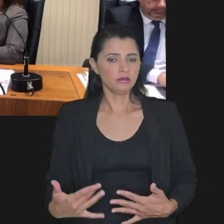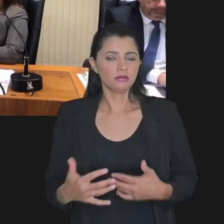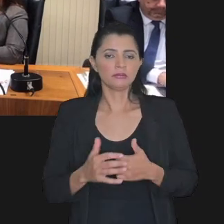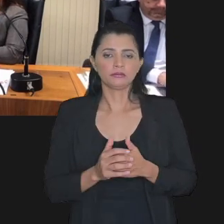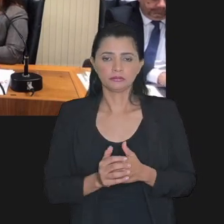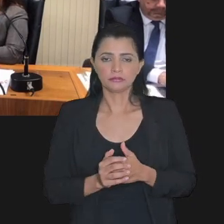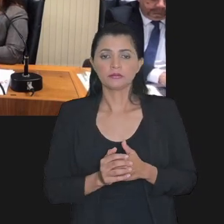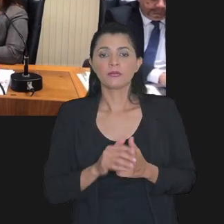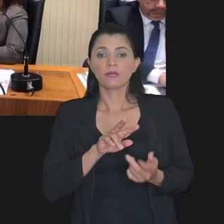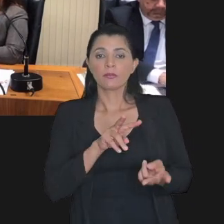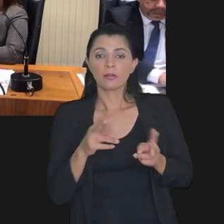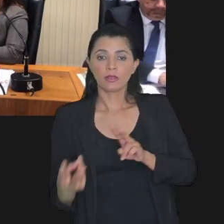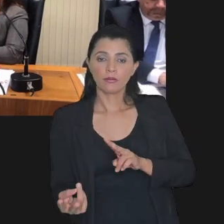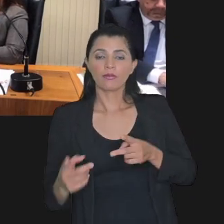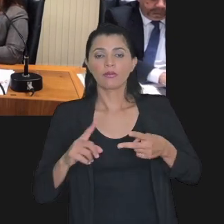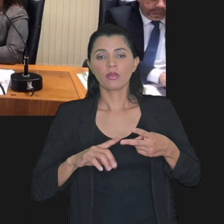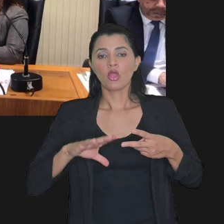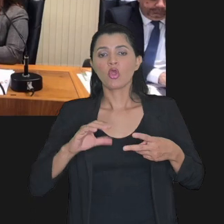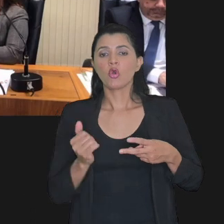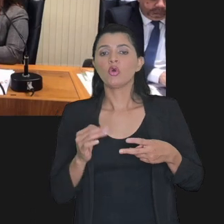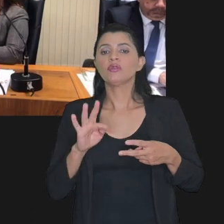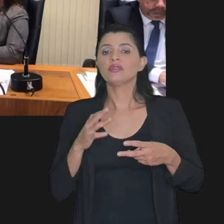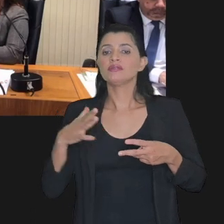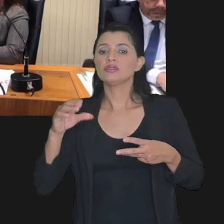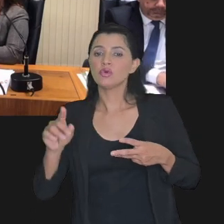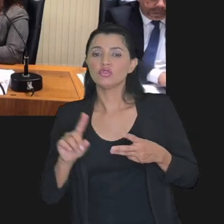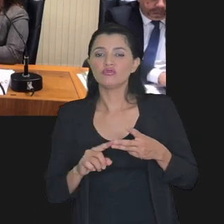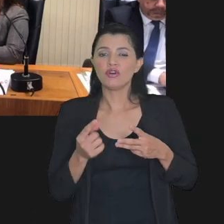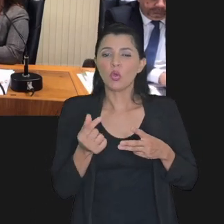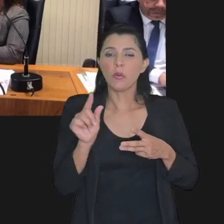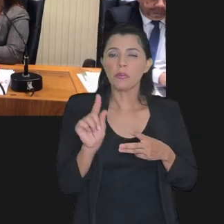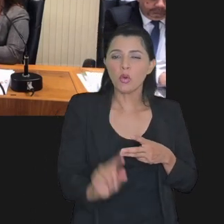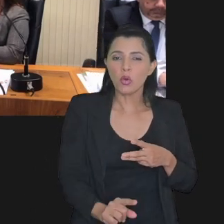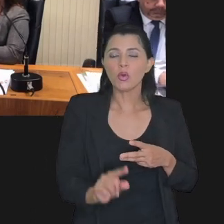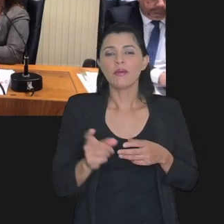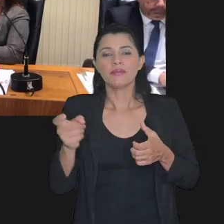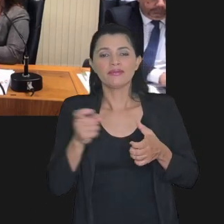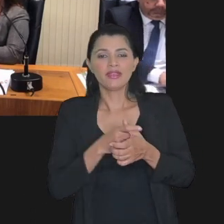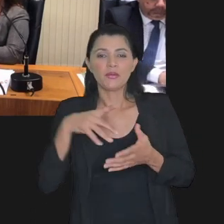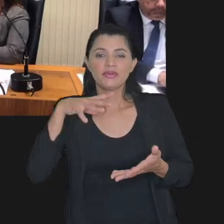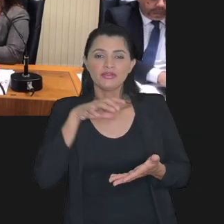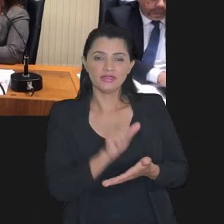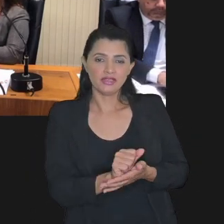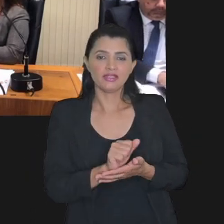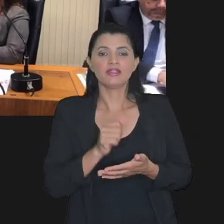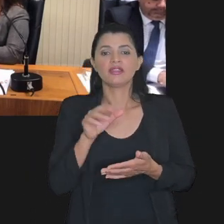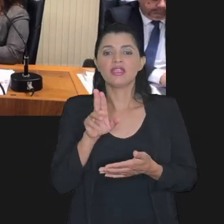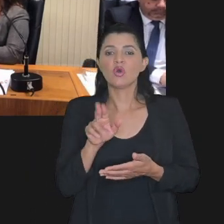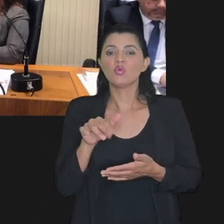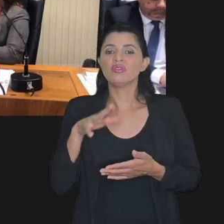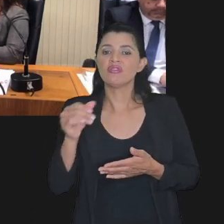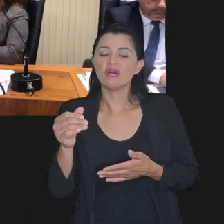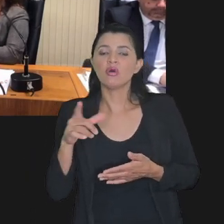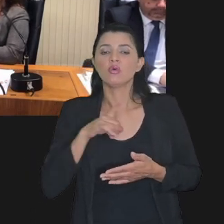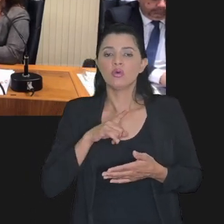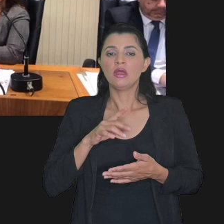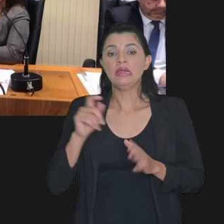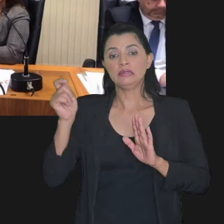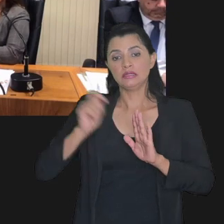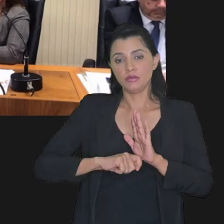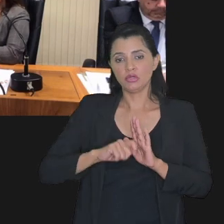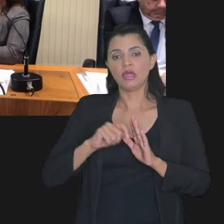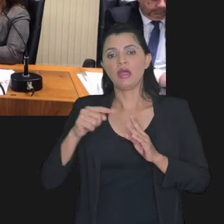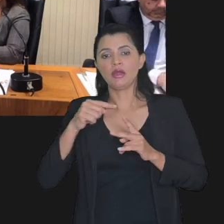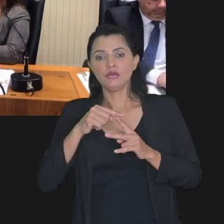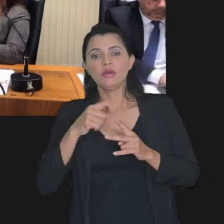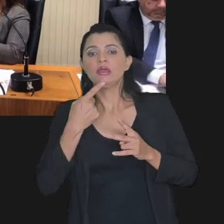A transação no contencioso de pequeno valor no âmbito da PFN é para débitos inscritos em dívida ativa da União, tributários e também os não